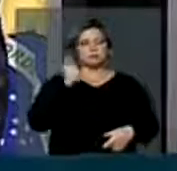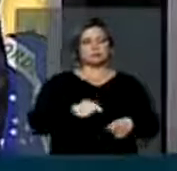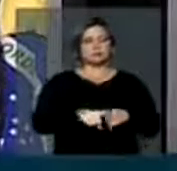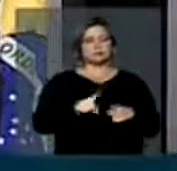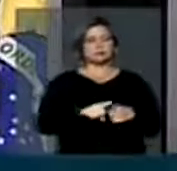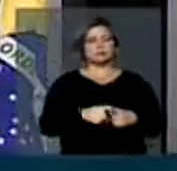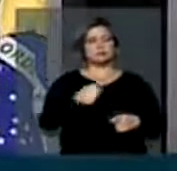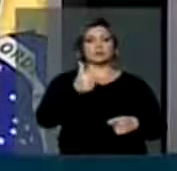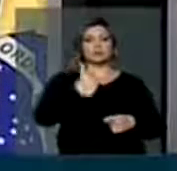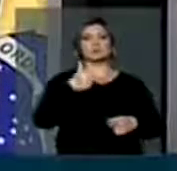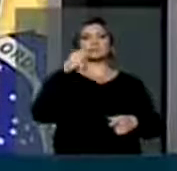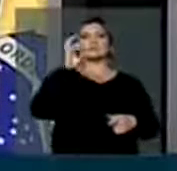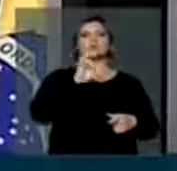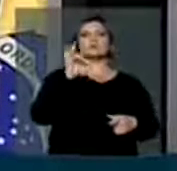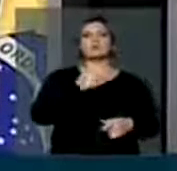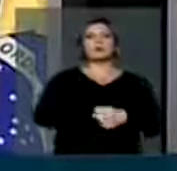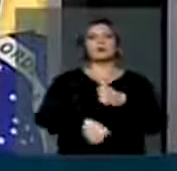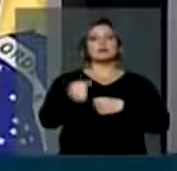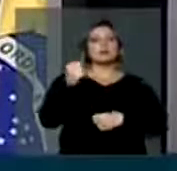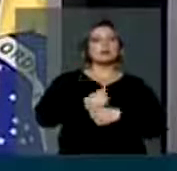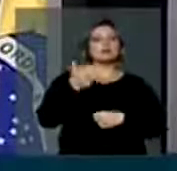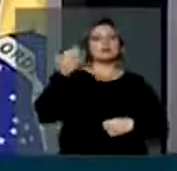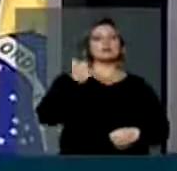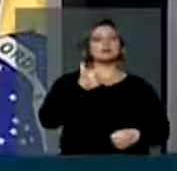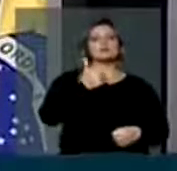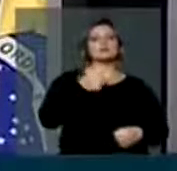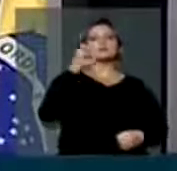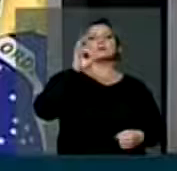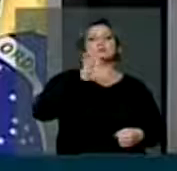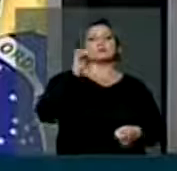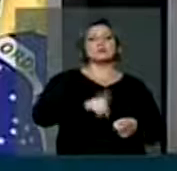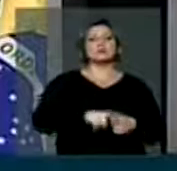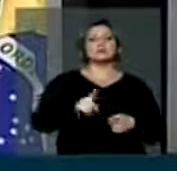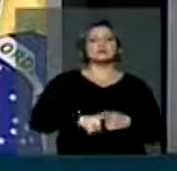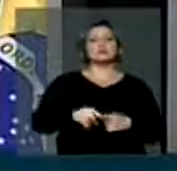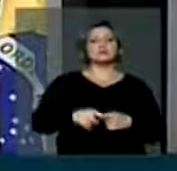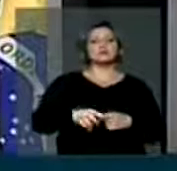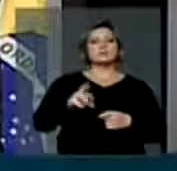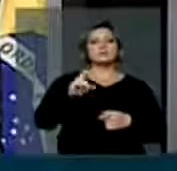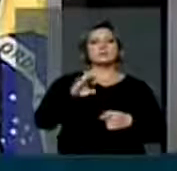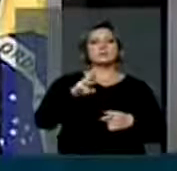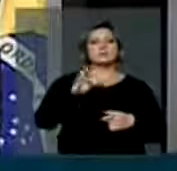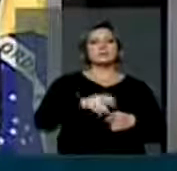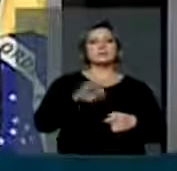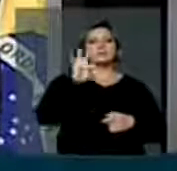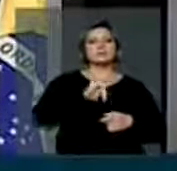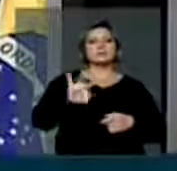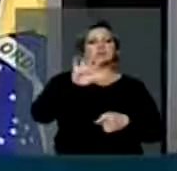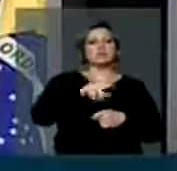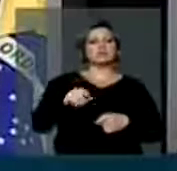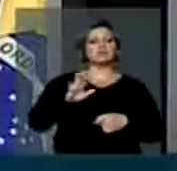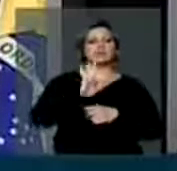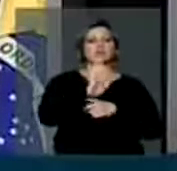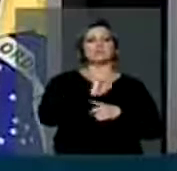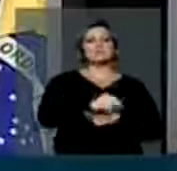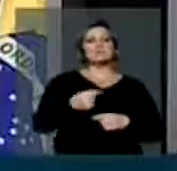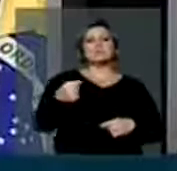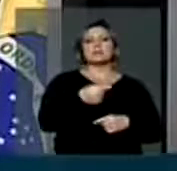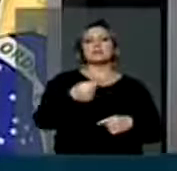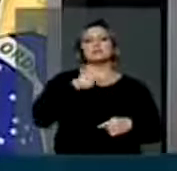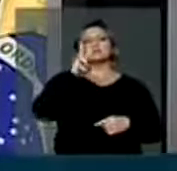passado 12% à Receita Federal, mas transferiu menos de 2